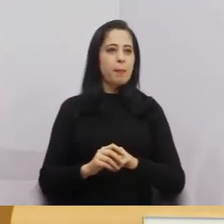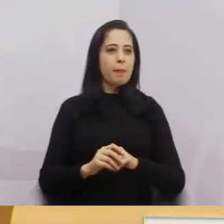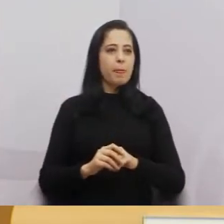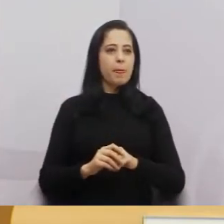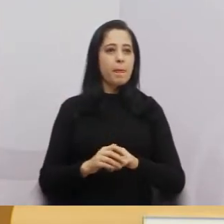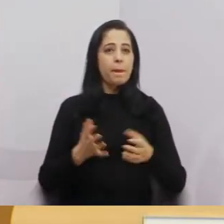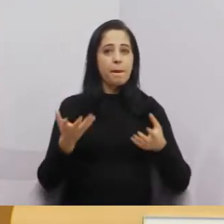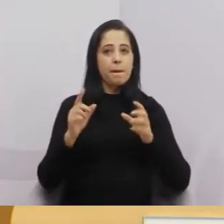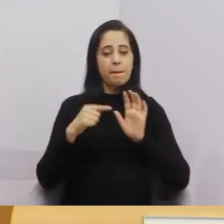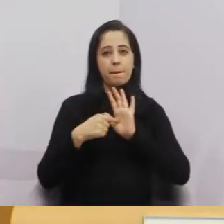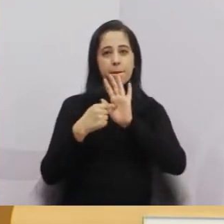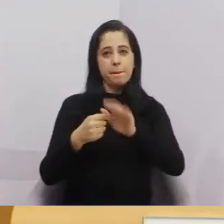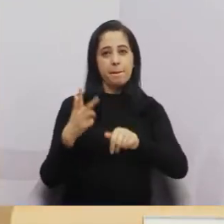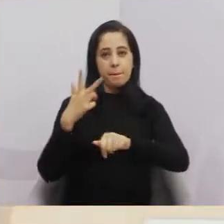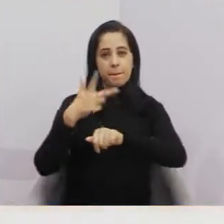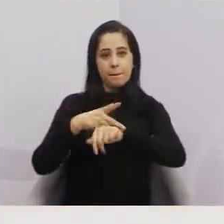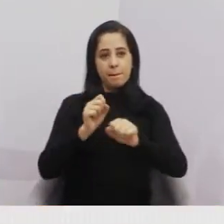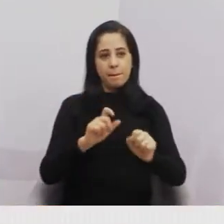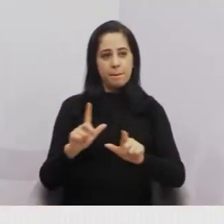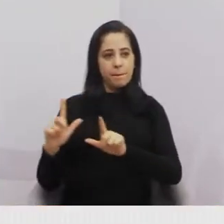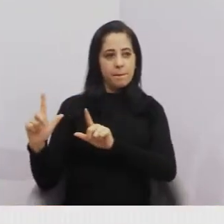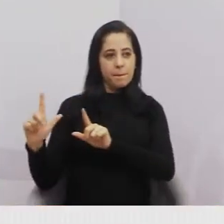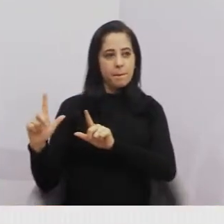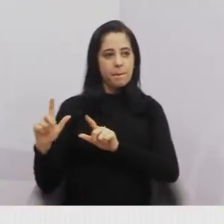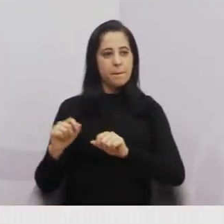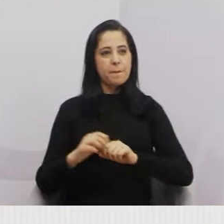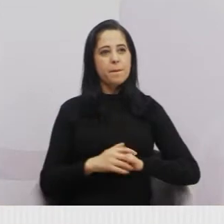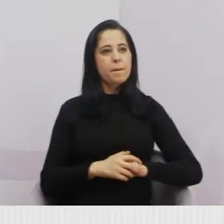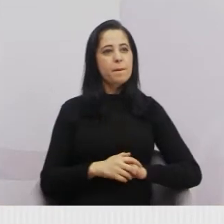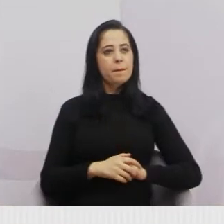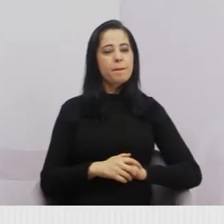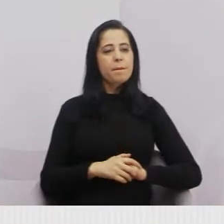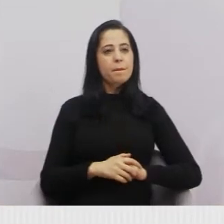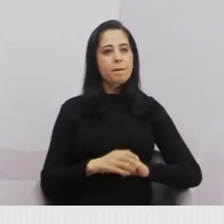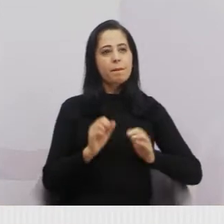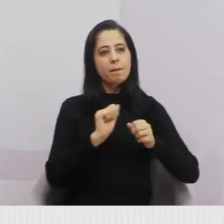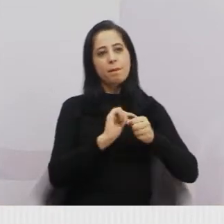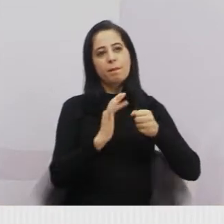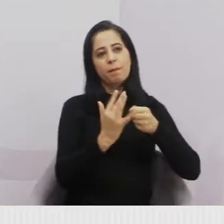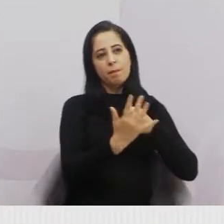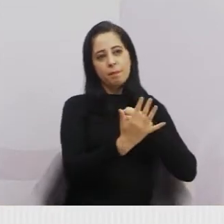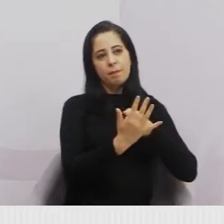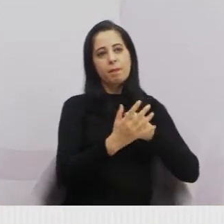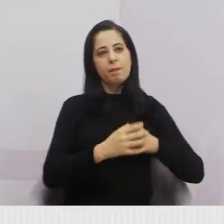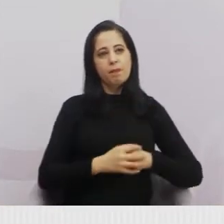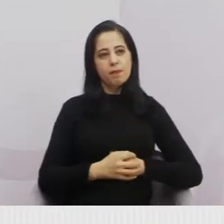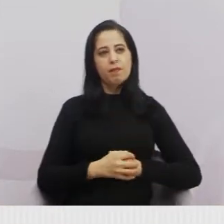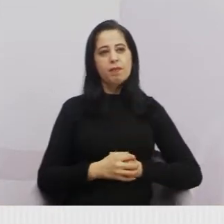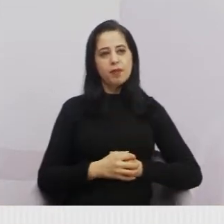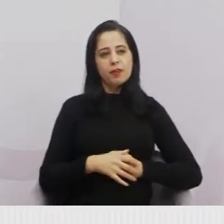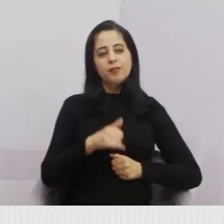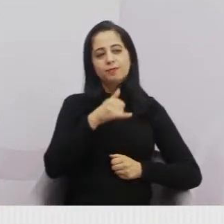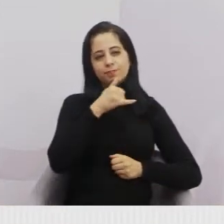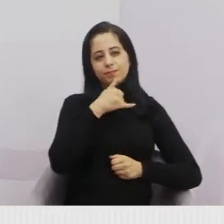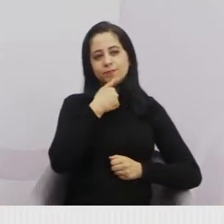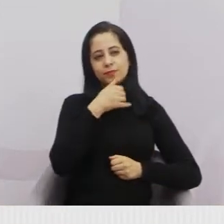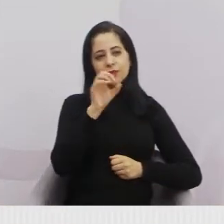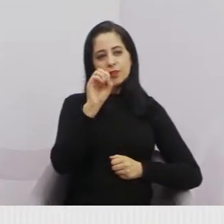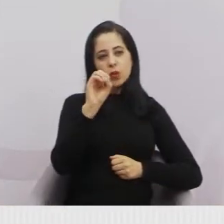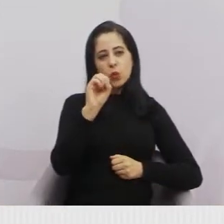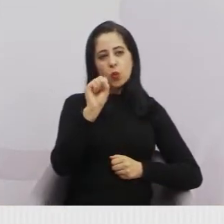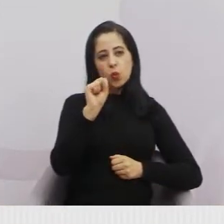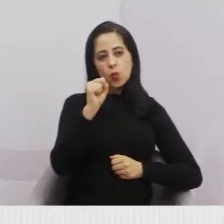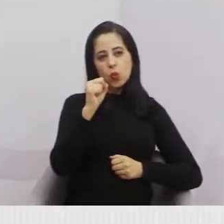técnica passe o primeiro slide. A situação do Covid, infelizmente, passamos aí de 800